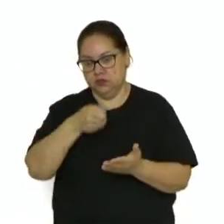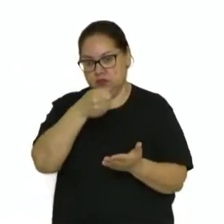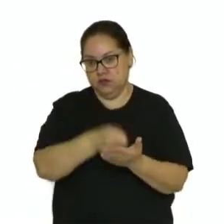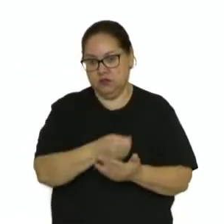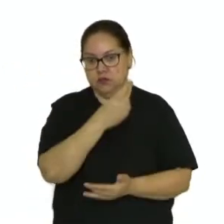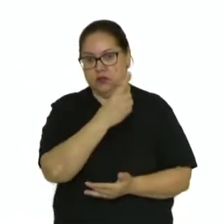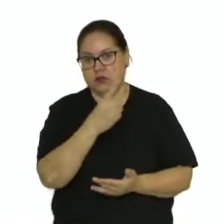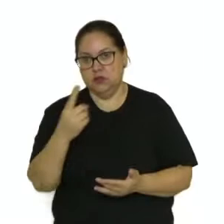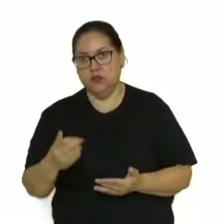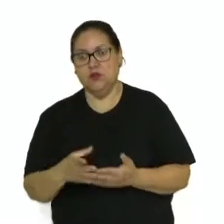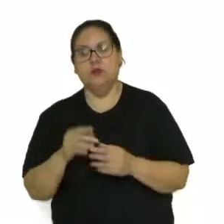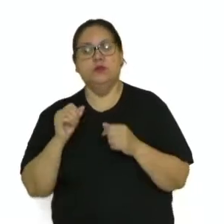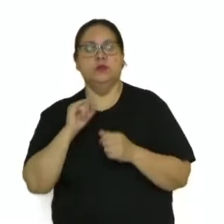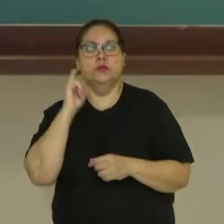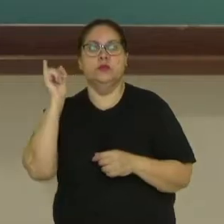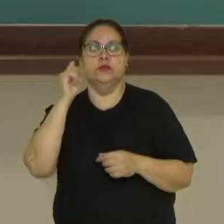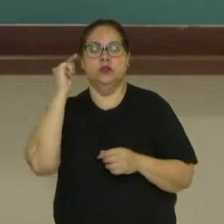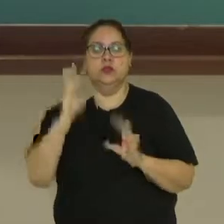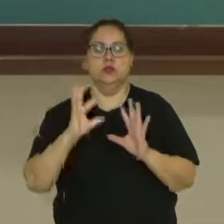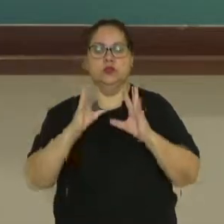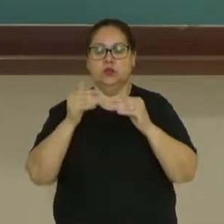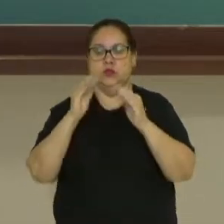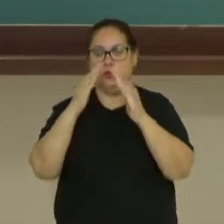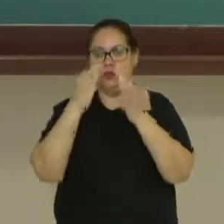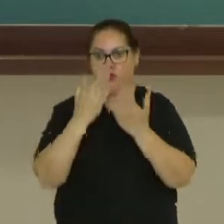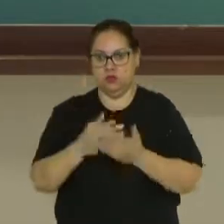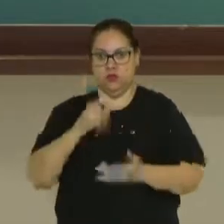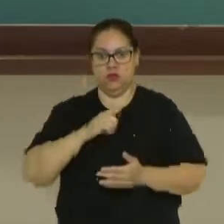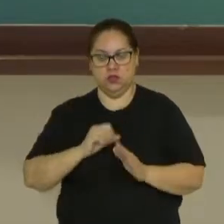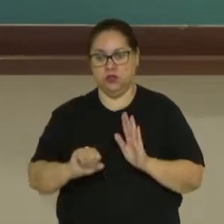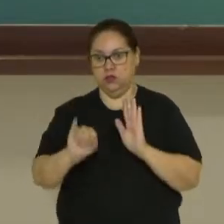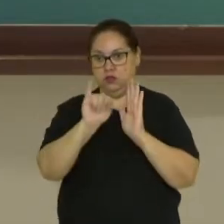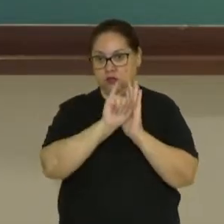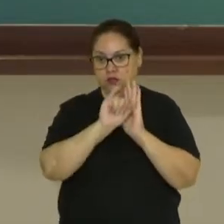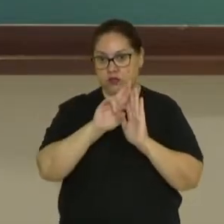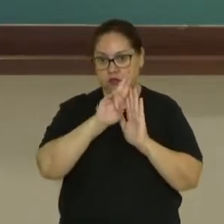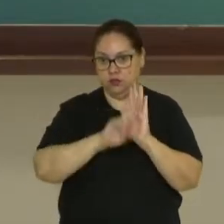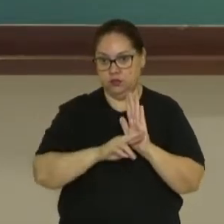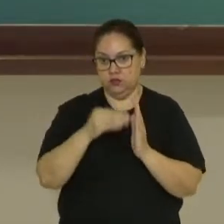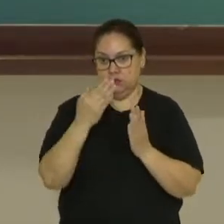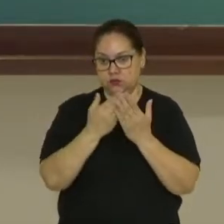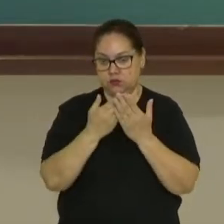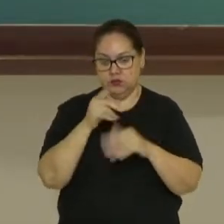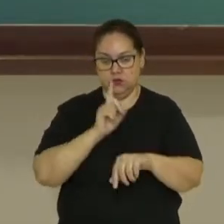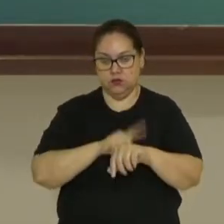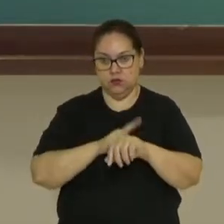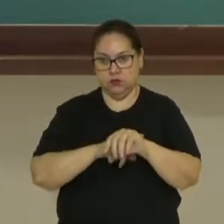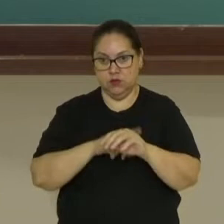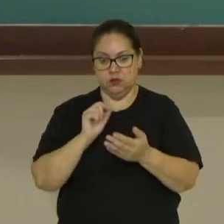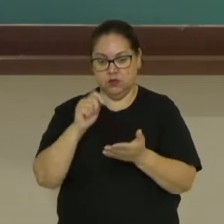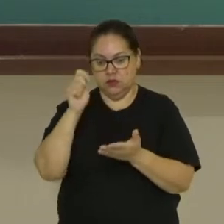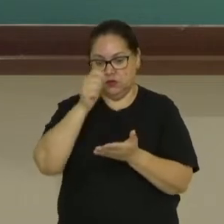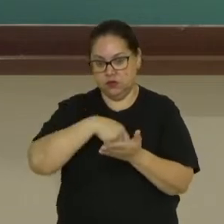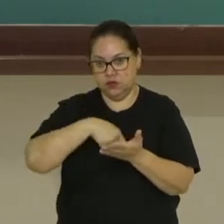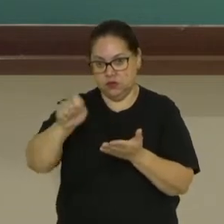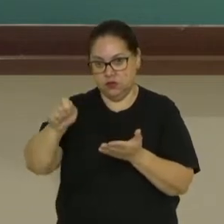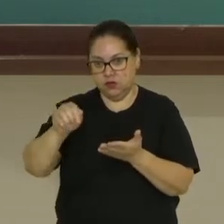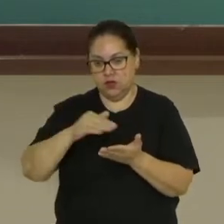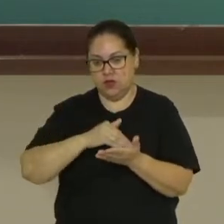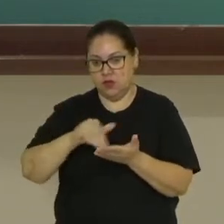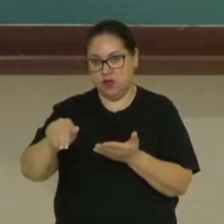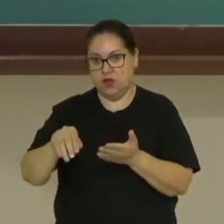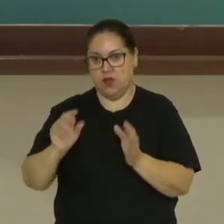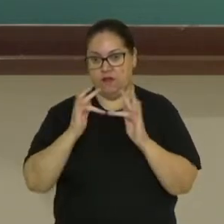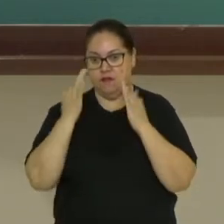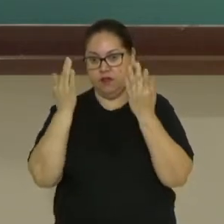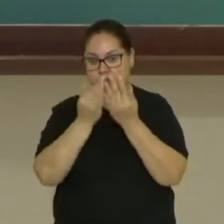de cada um. Importante ressaltar que toda a escola possui um regimento escolar. No momento da matrícula de um aluno, a família ou